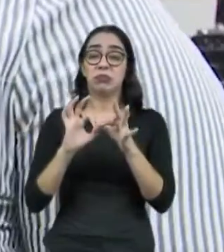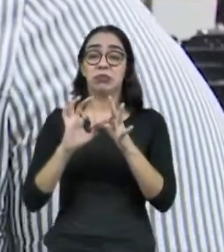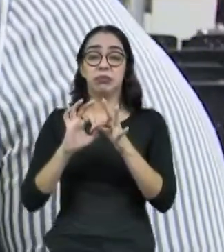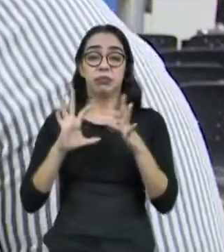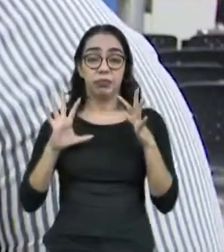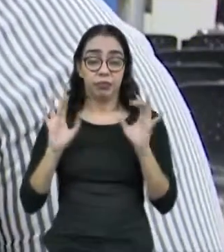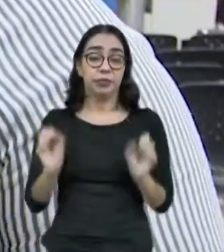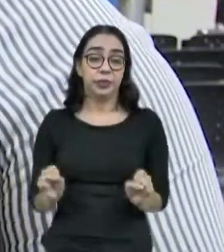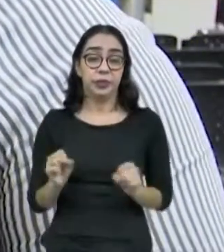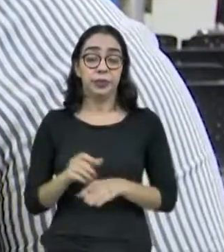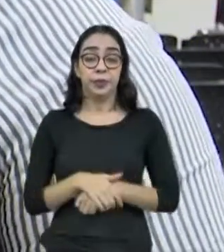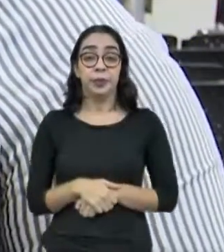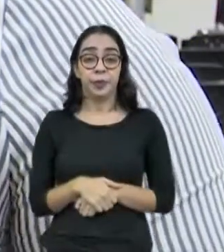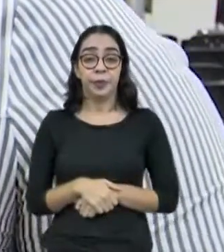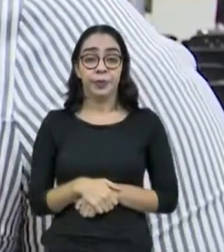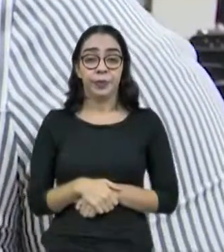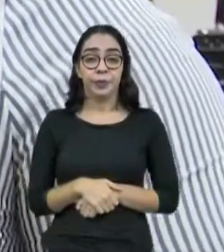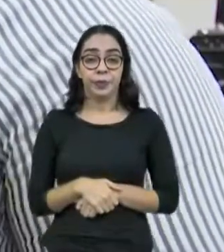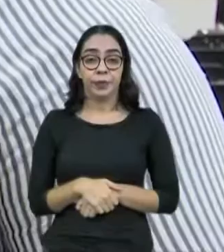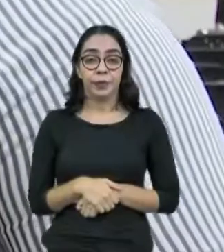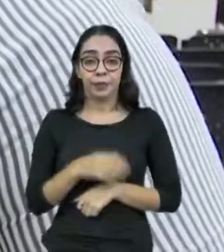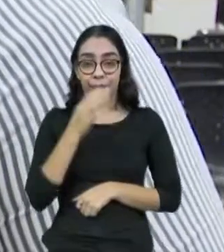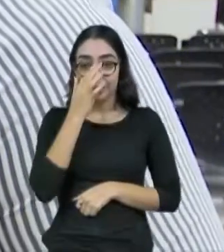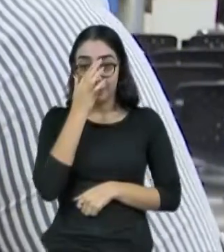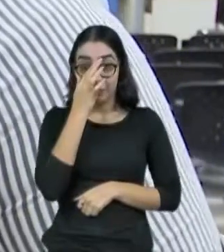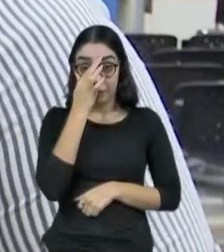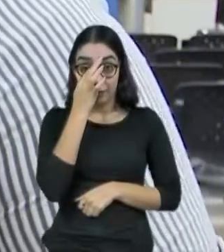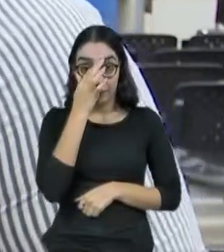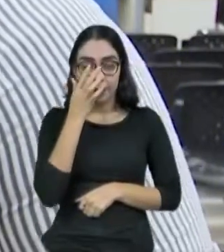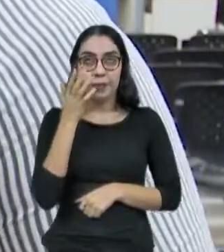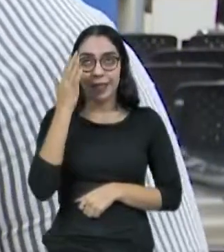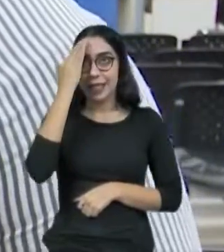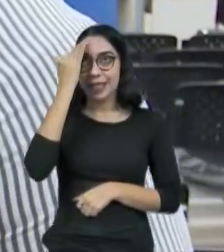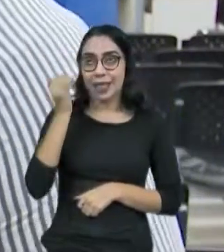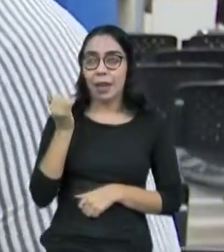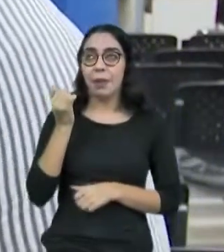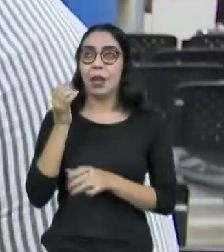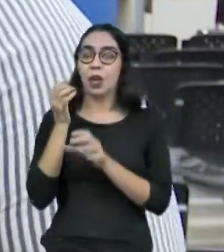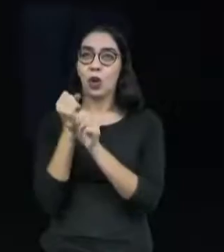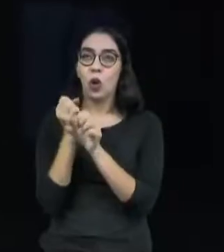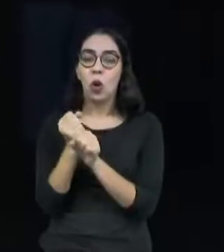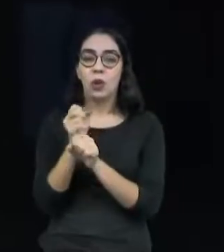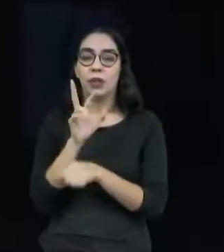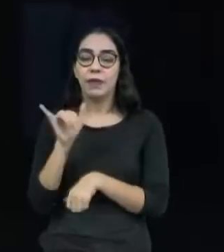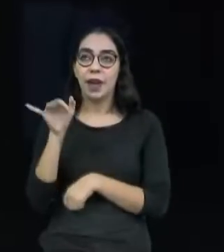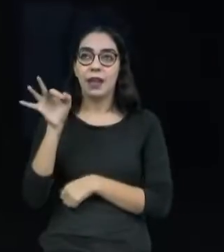que ser assim que eu vou fazer aquelas compras porque eu vou estar naquele dia certo, né?